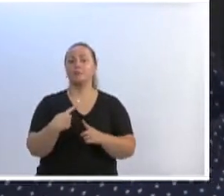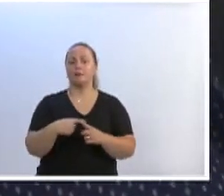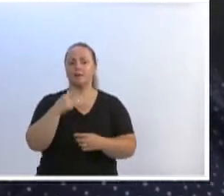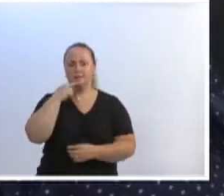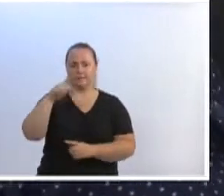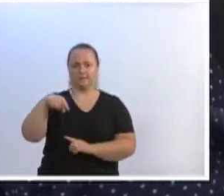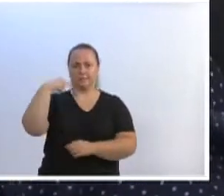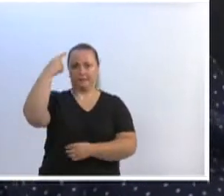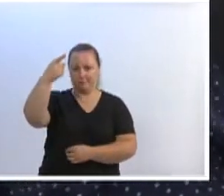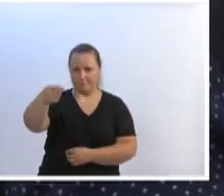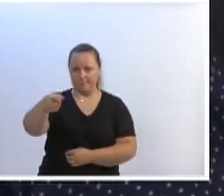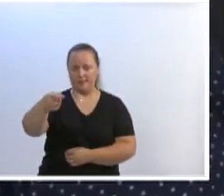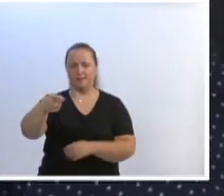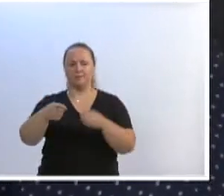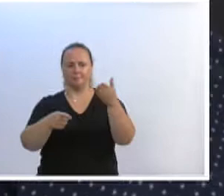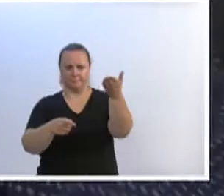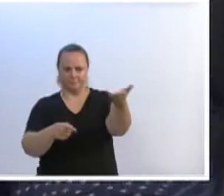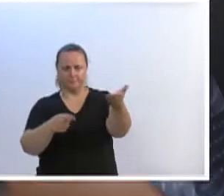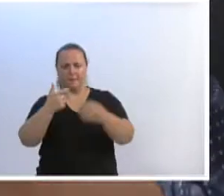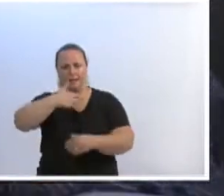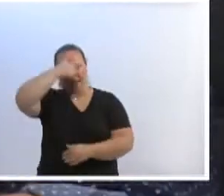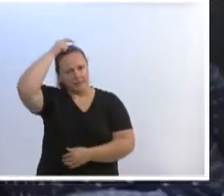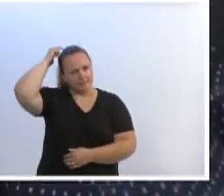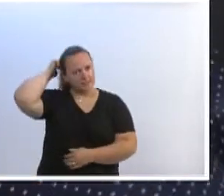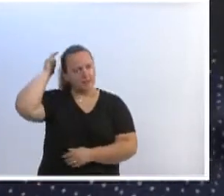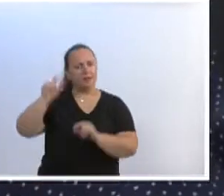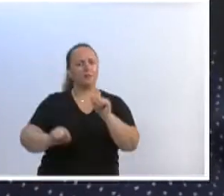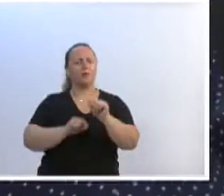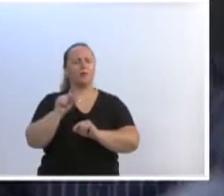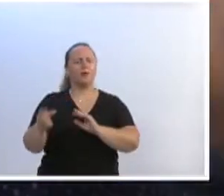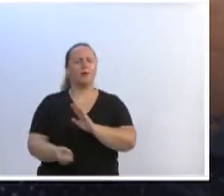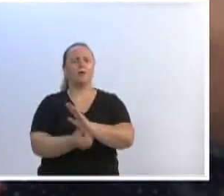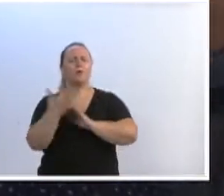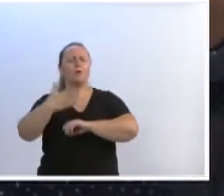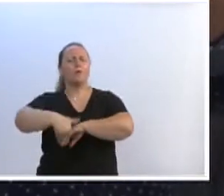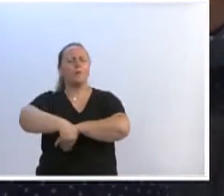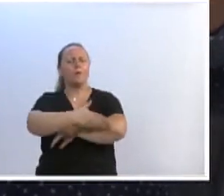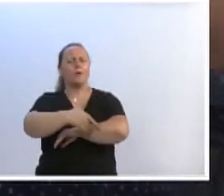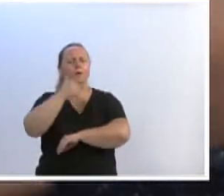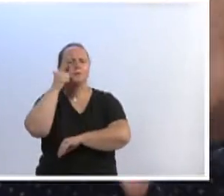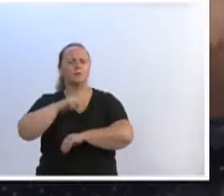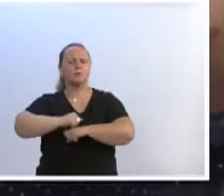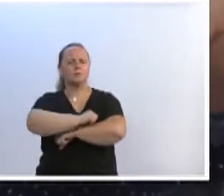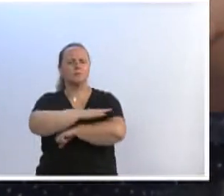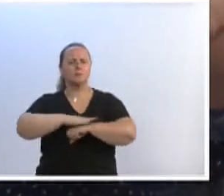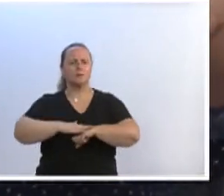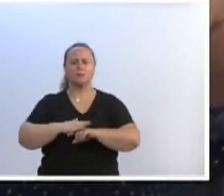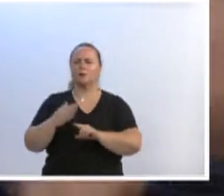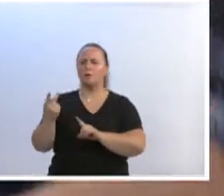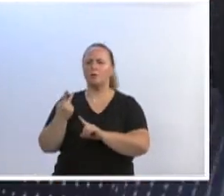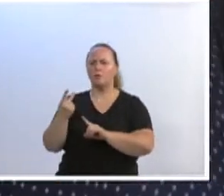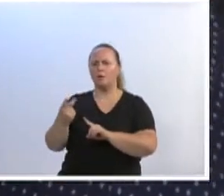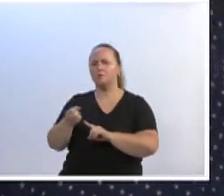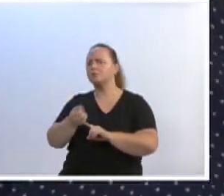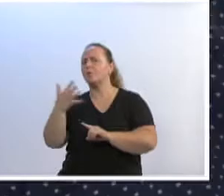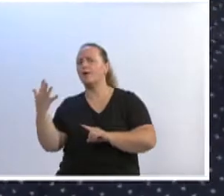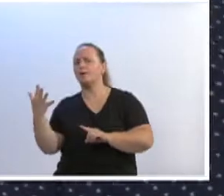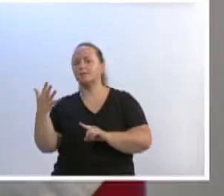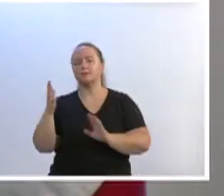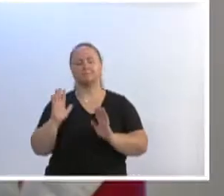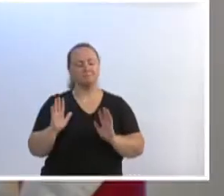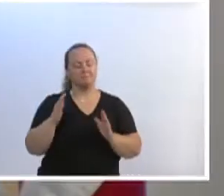Adriano, que é do partido contrário ao meu, mas trouxe quantas ruas aqui de pavimentação? E o que nós vamos fazer também? E quantas ruas nós conseguimos lá? Obrigado.